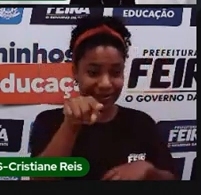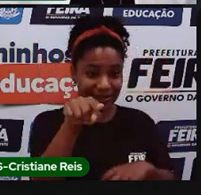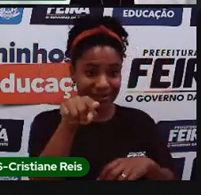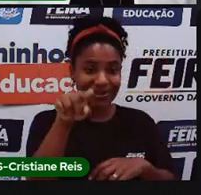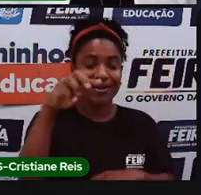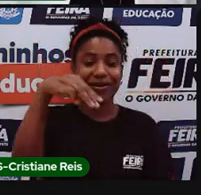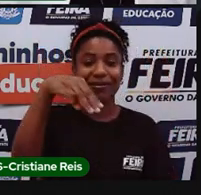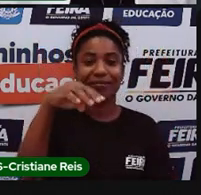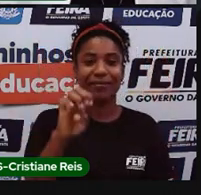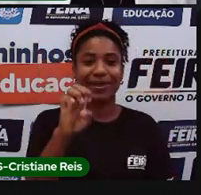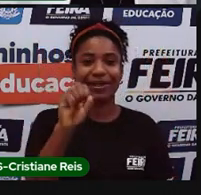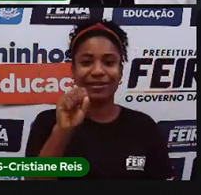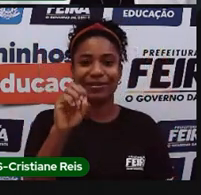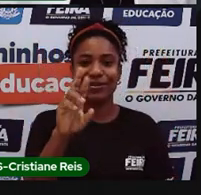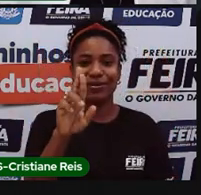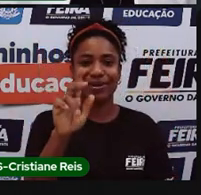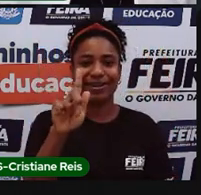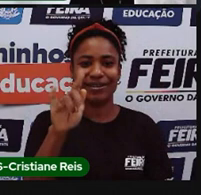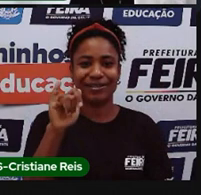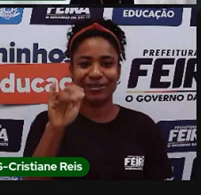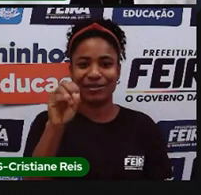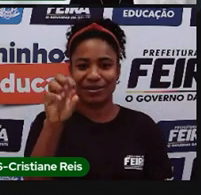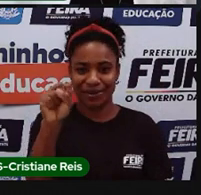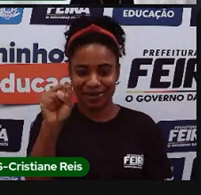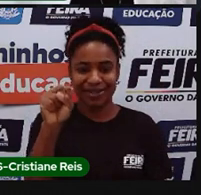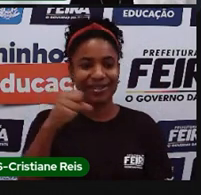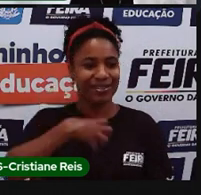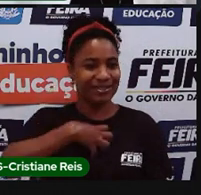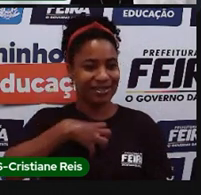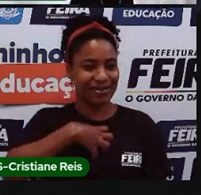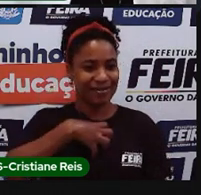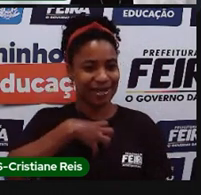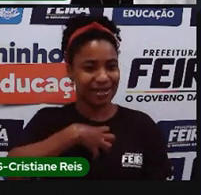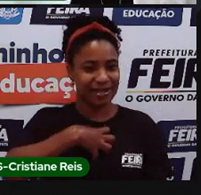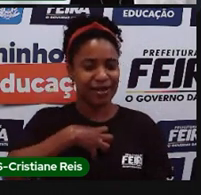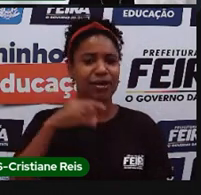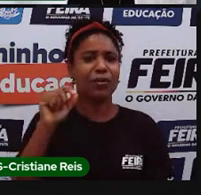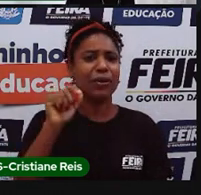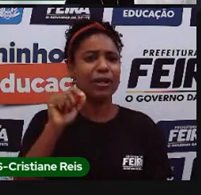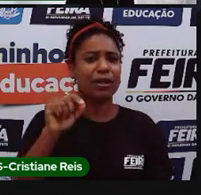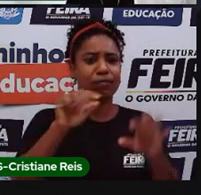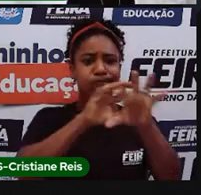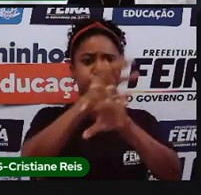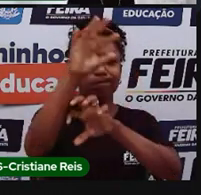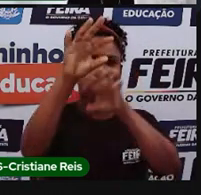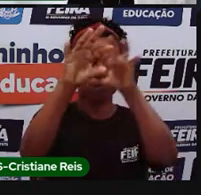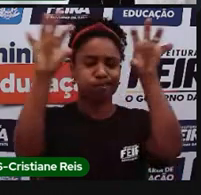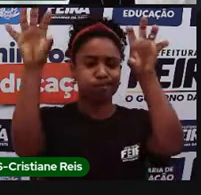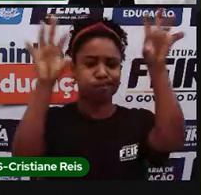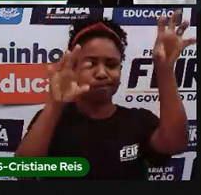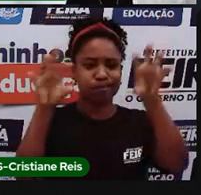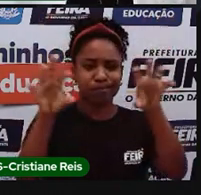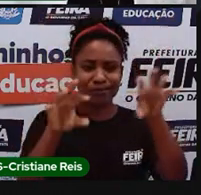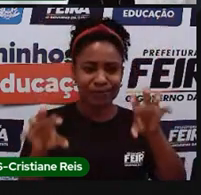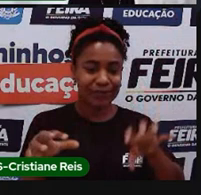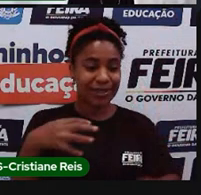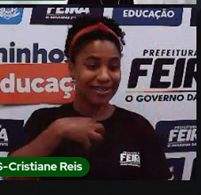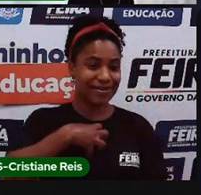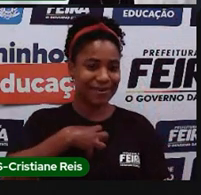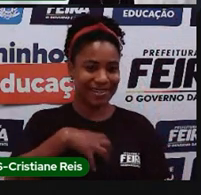Mesorregiões da Bahia. Esse aqui é um mapa, né, dividido em regiões da Bahia. Aí, o que que acontece?